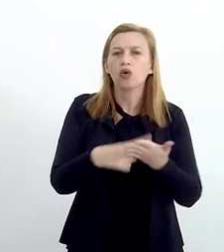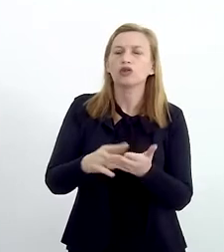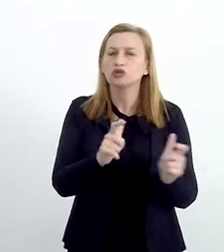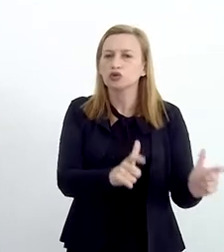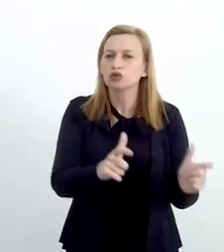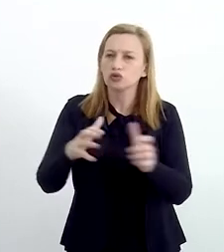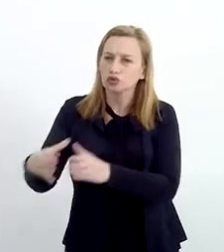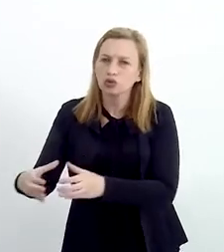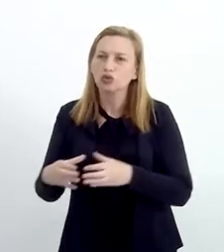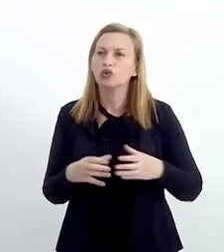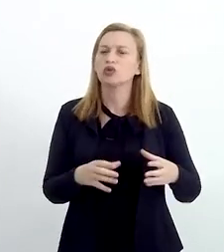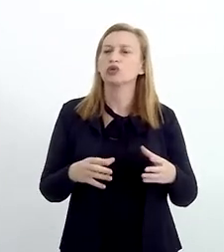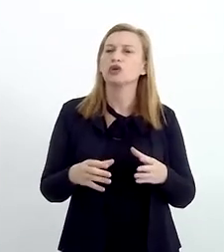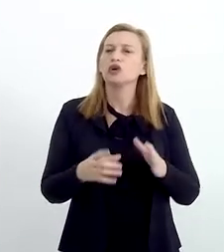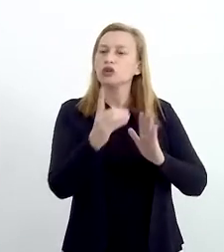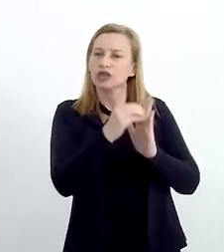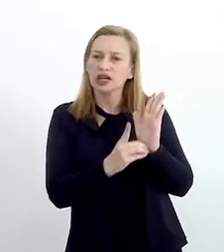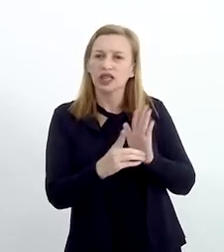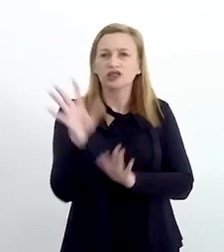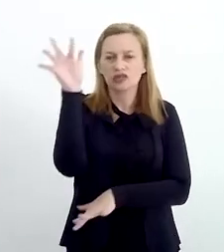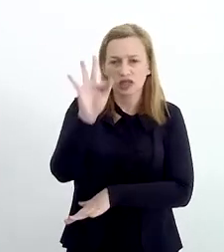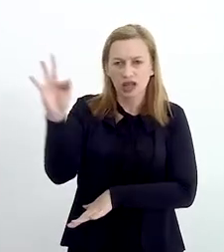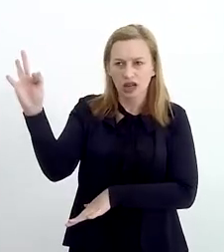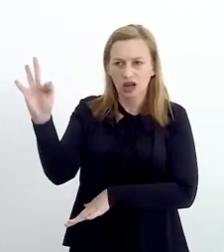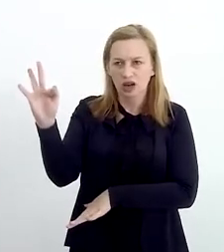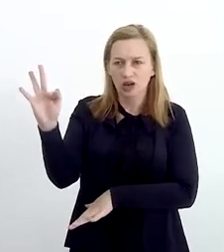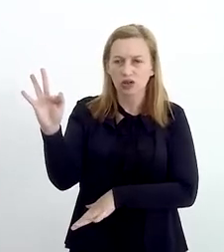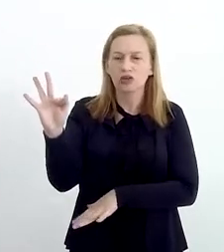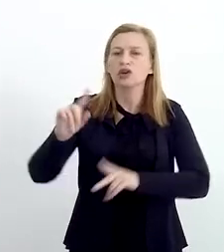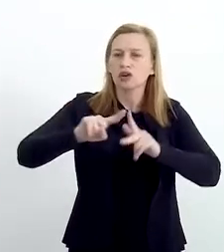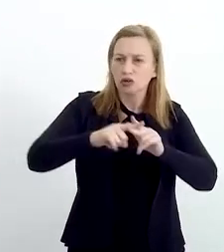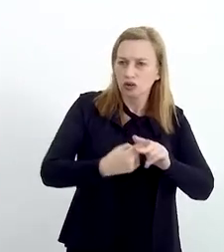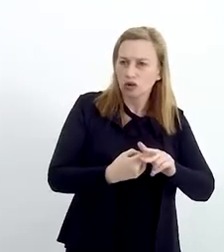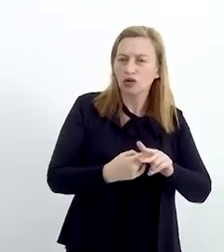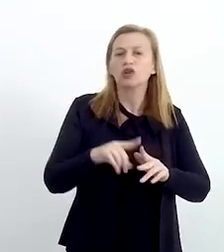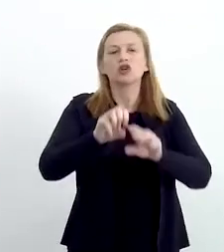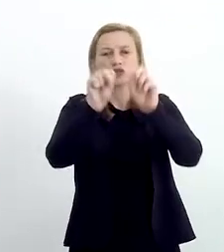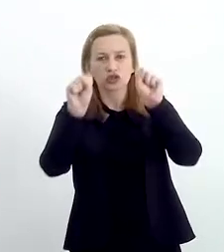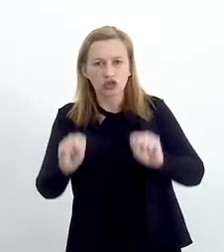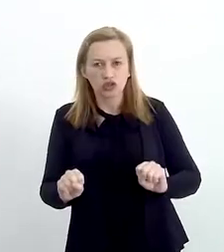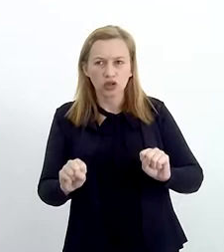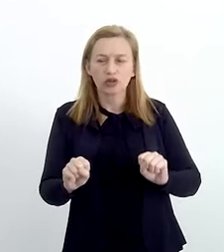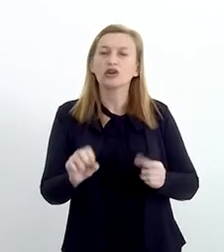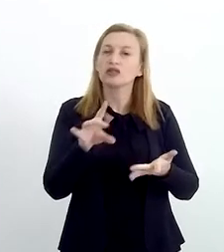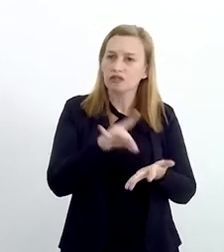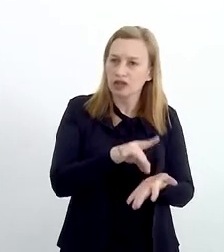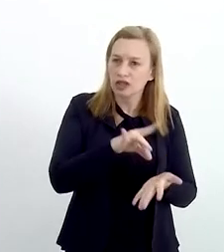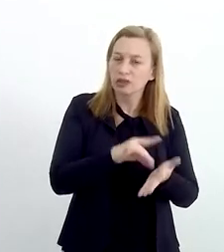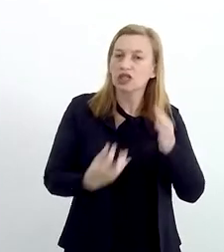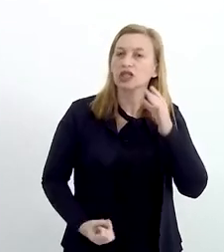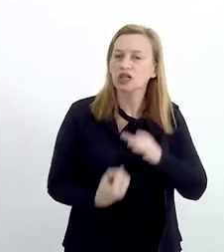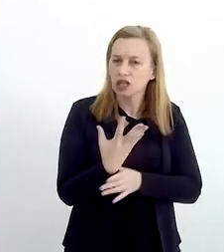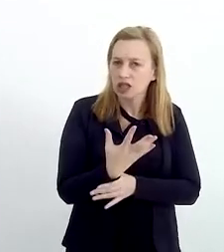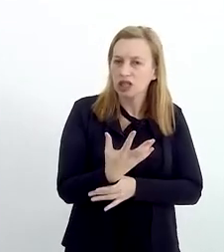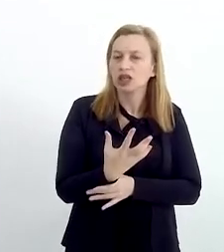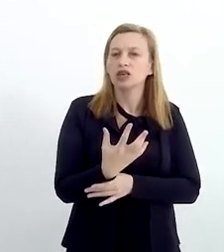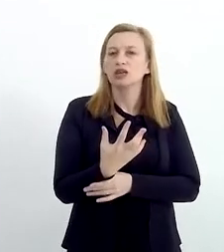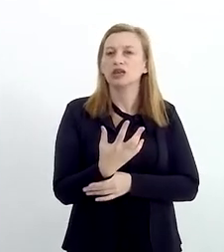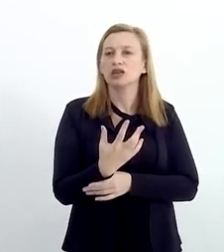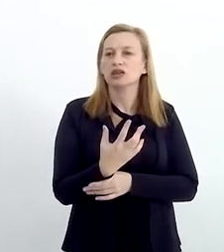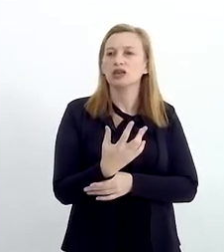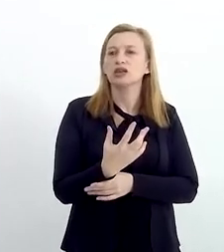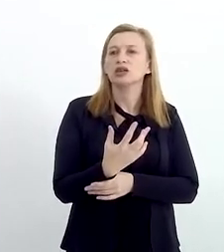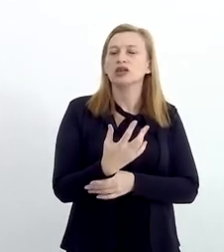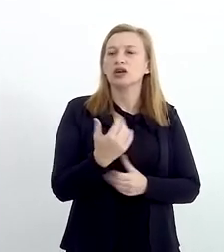setoriais, o decreto federal que regulamentou o sistema e realmente cria condições